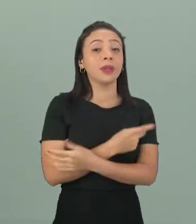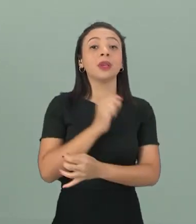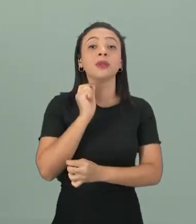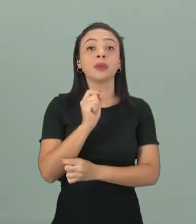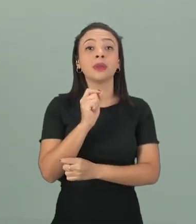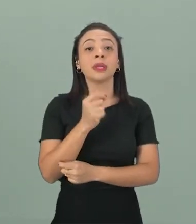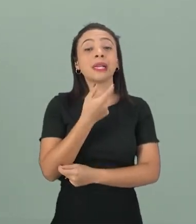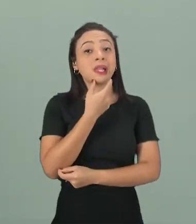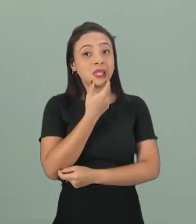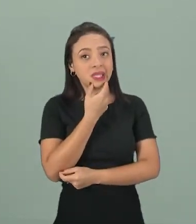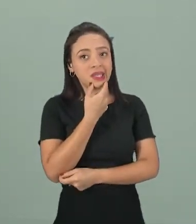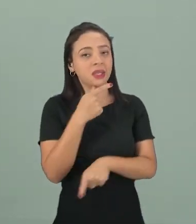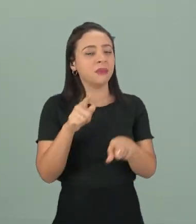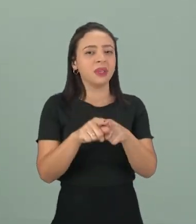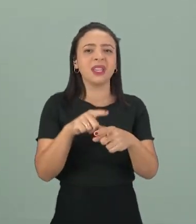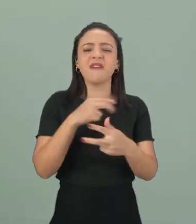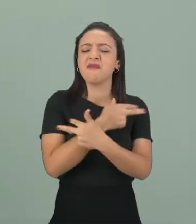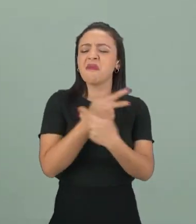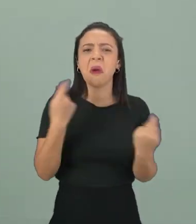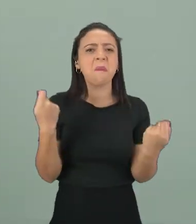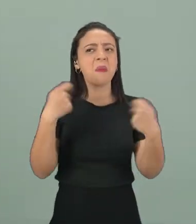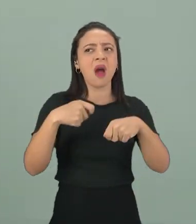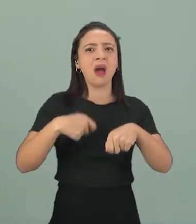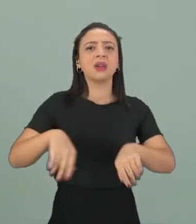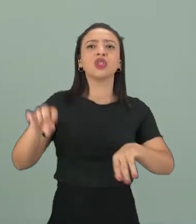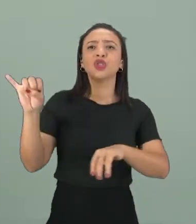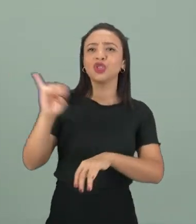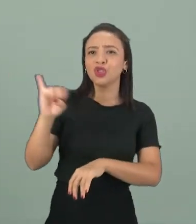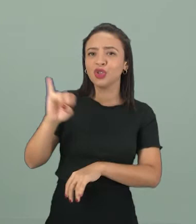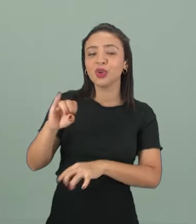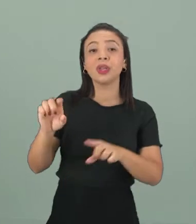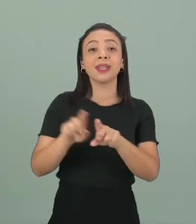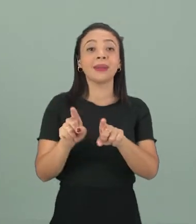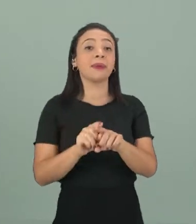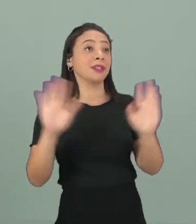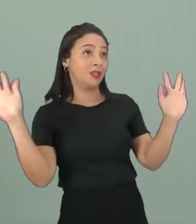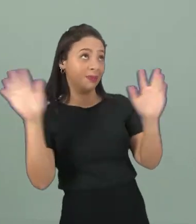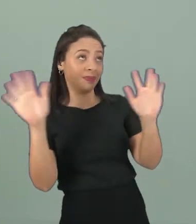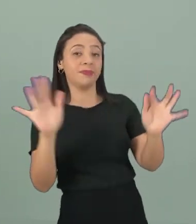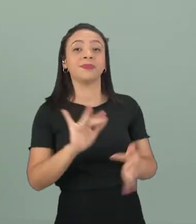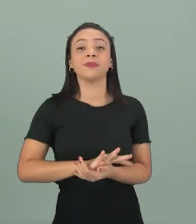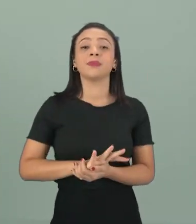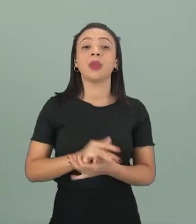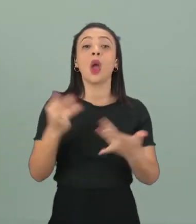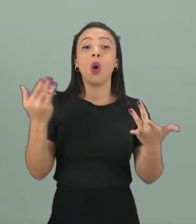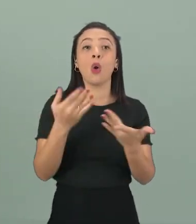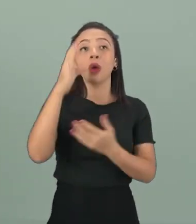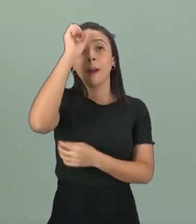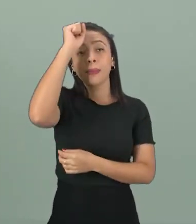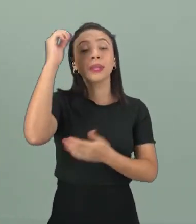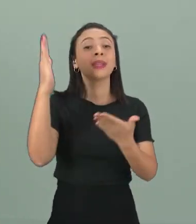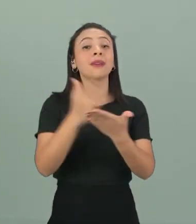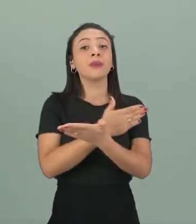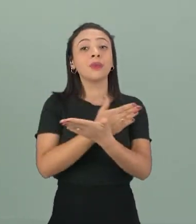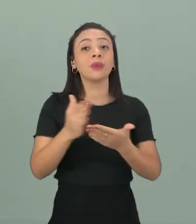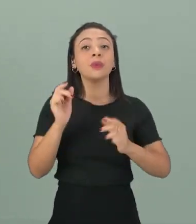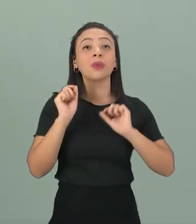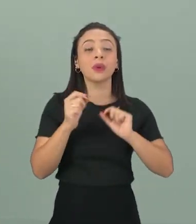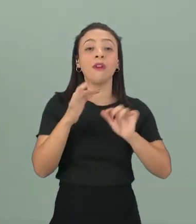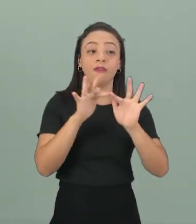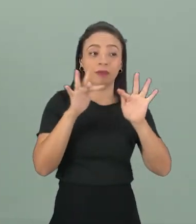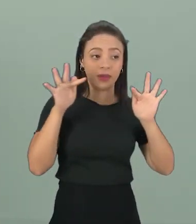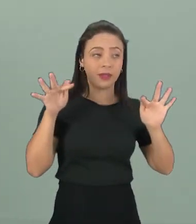a língua inglesa. Nós temos várias formas de saudações e de despedidas. E hoje nós vamos aprender algumas dessas